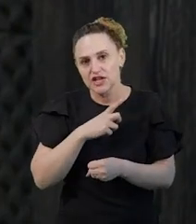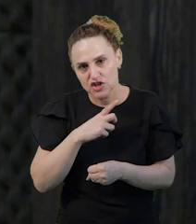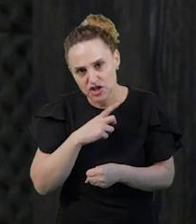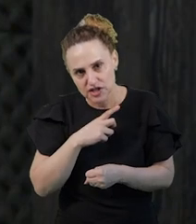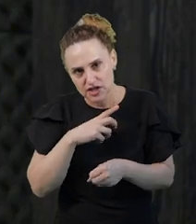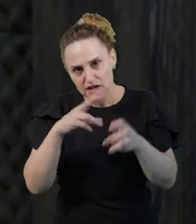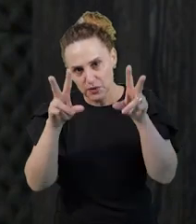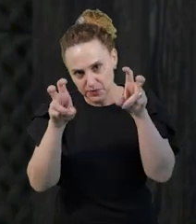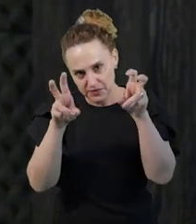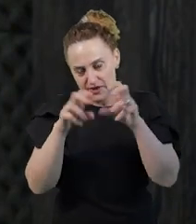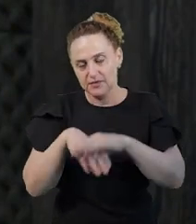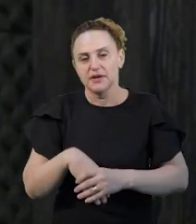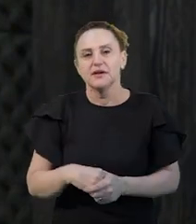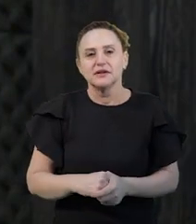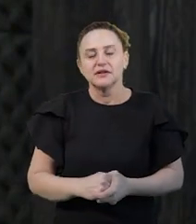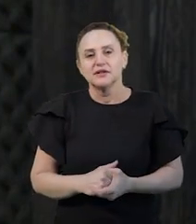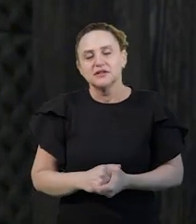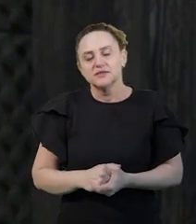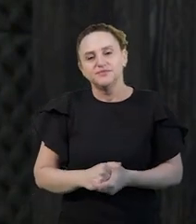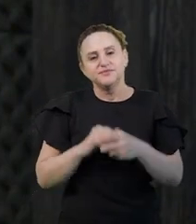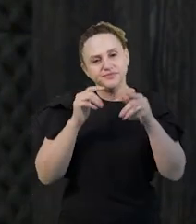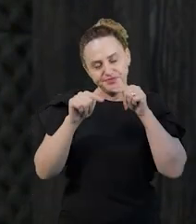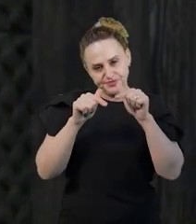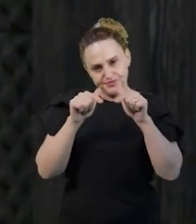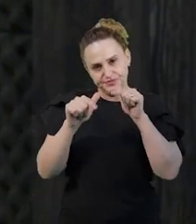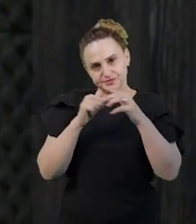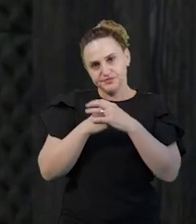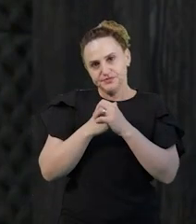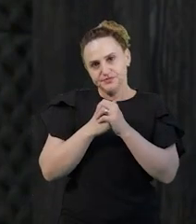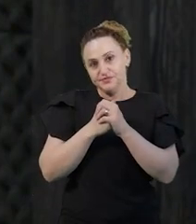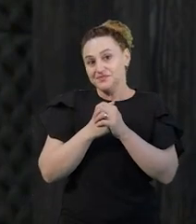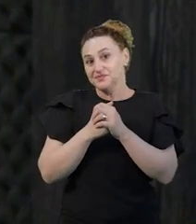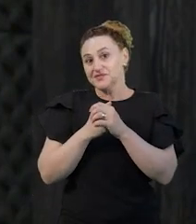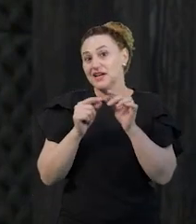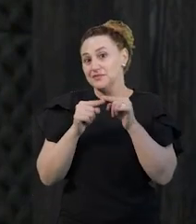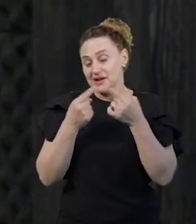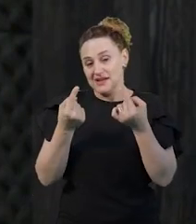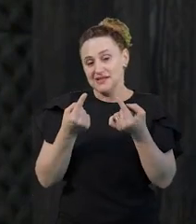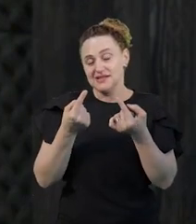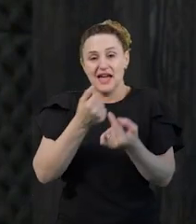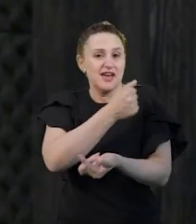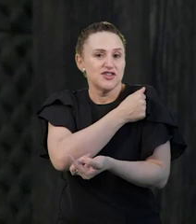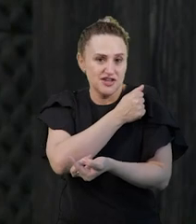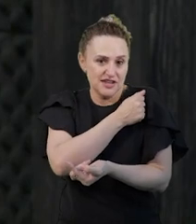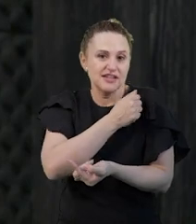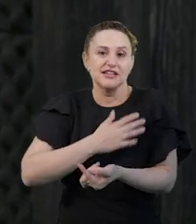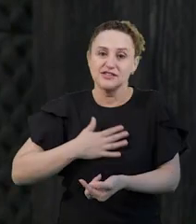trabalhar, mas achei que eles gostariam também do tema.